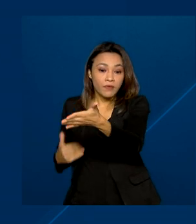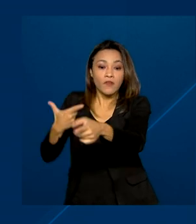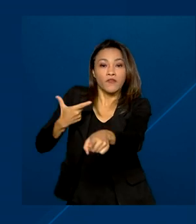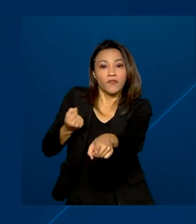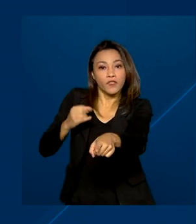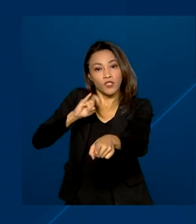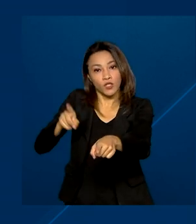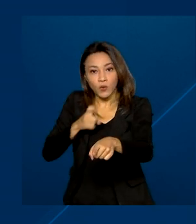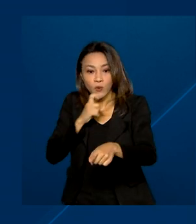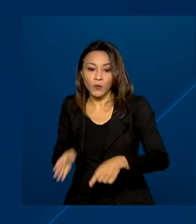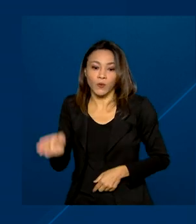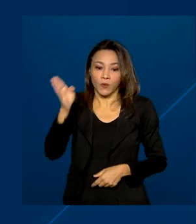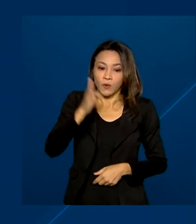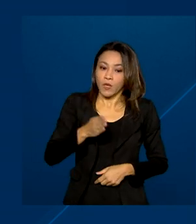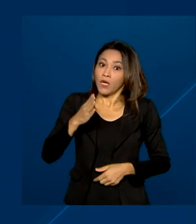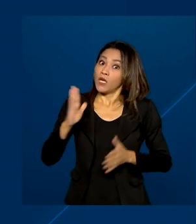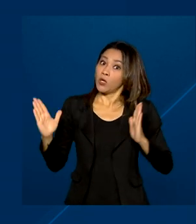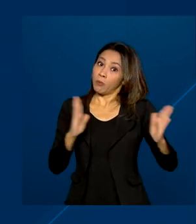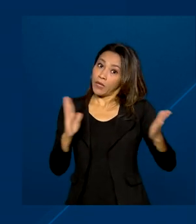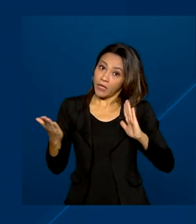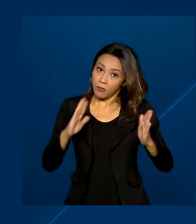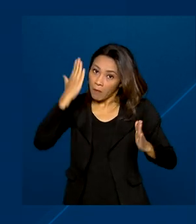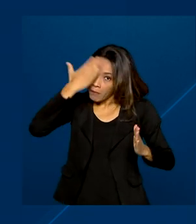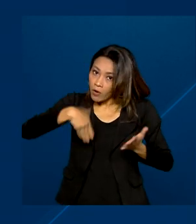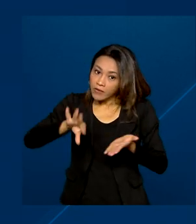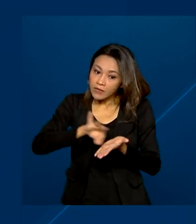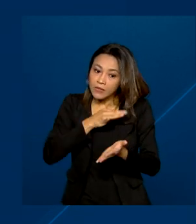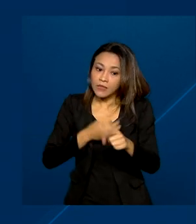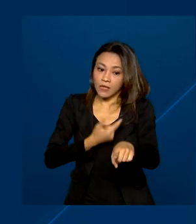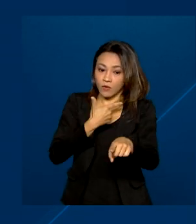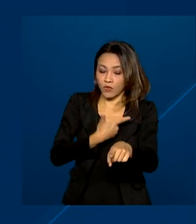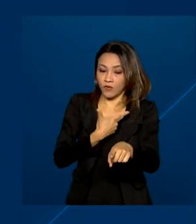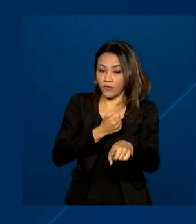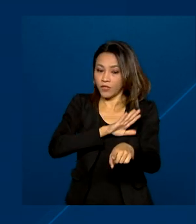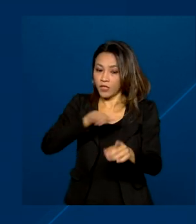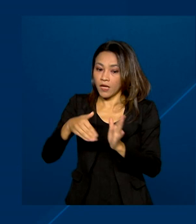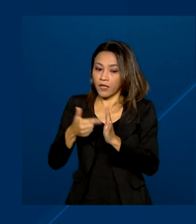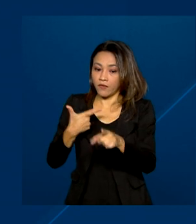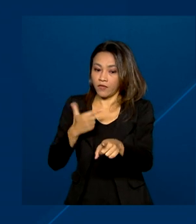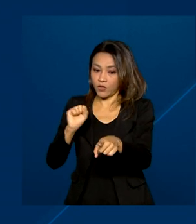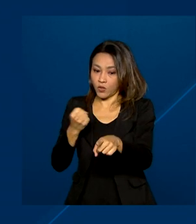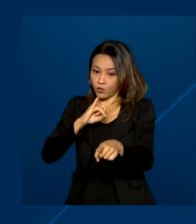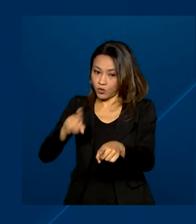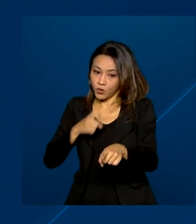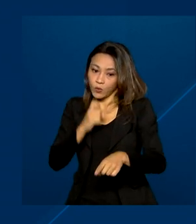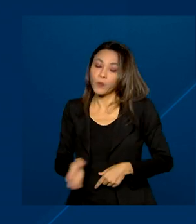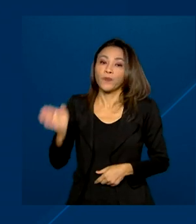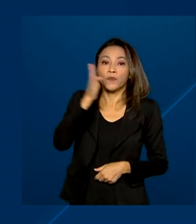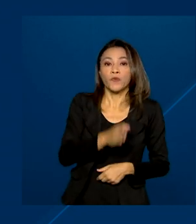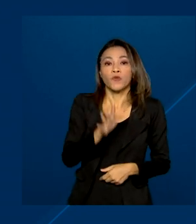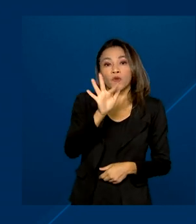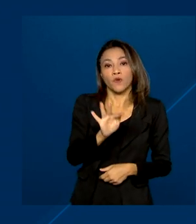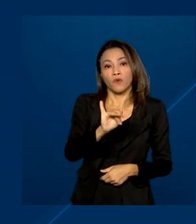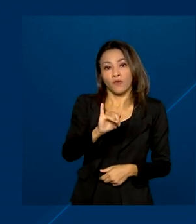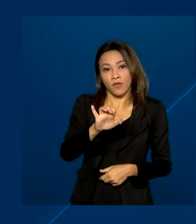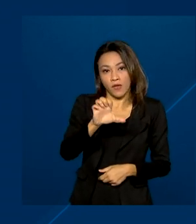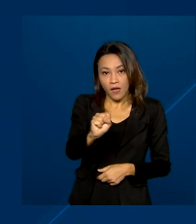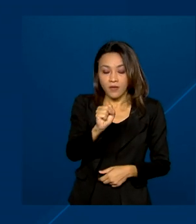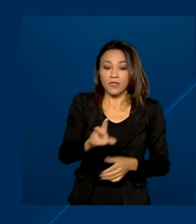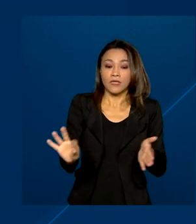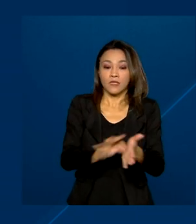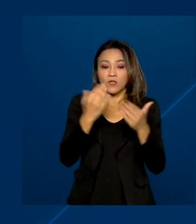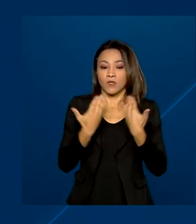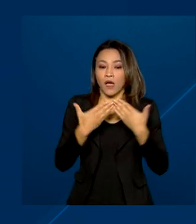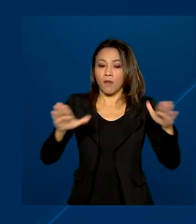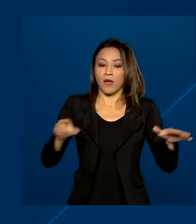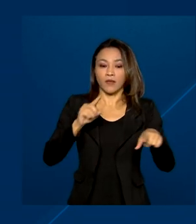E o prazo para a comprovação da inscrição será de 20 a 28 de julho. Já o Fies terá inscrições abertas de